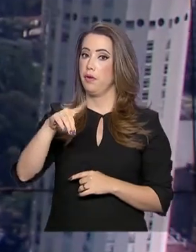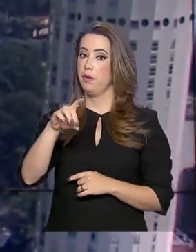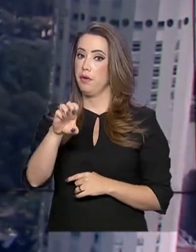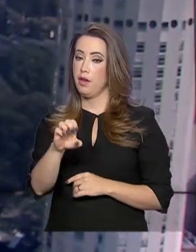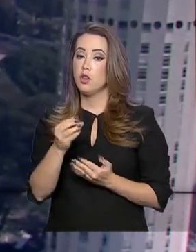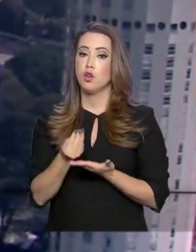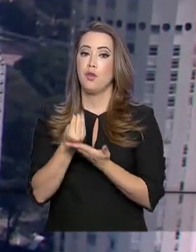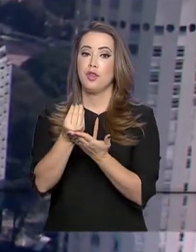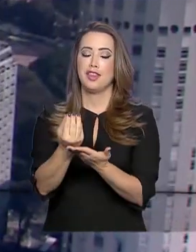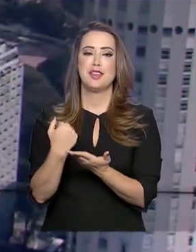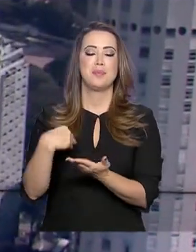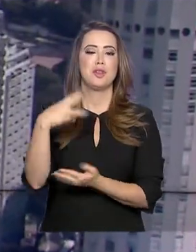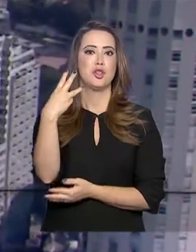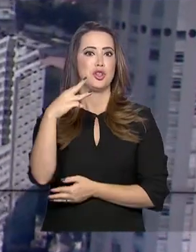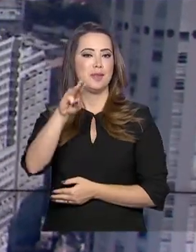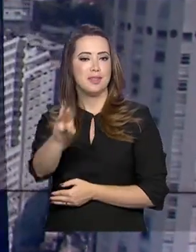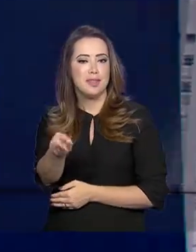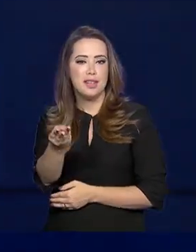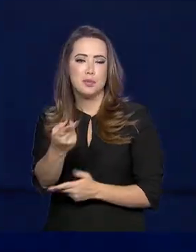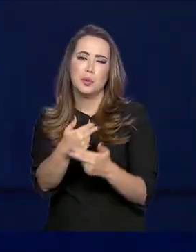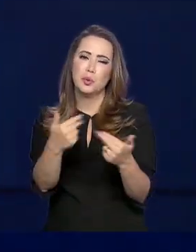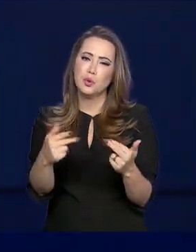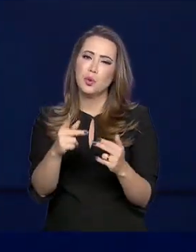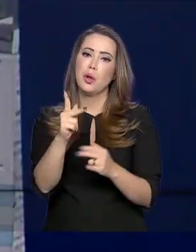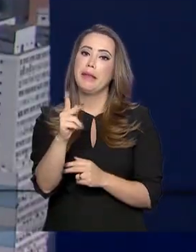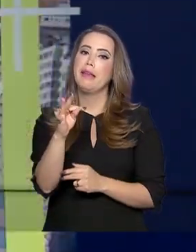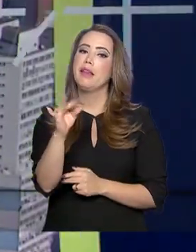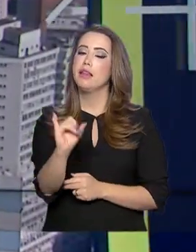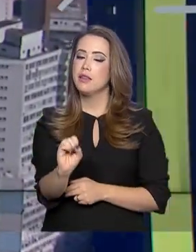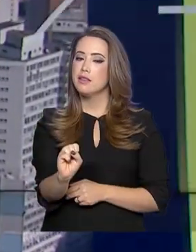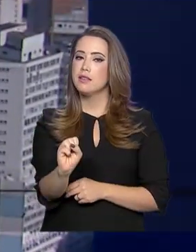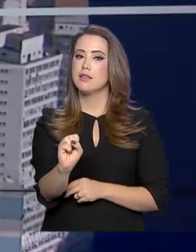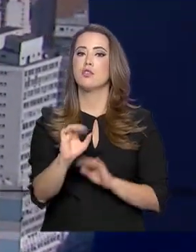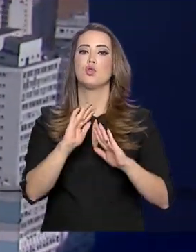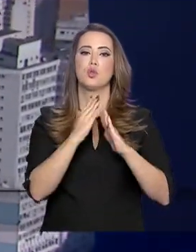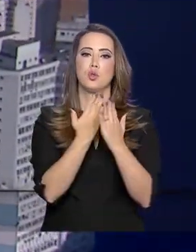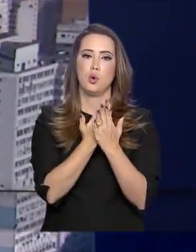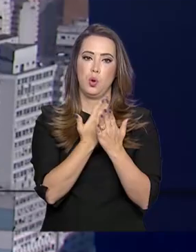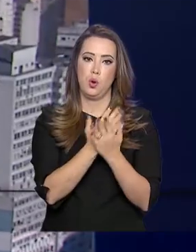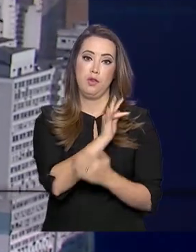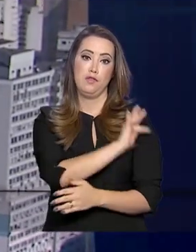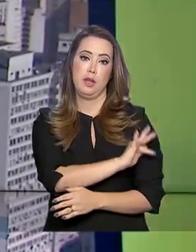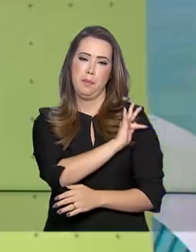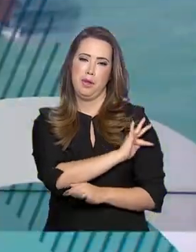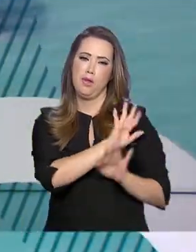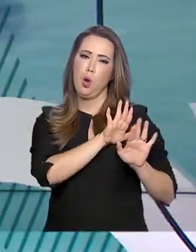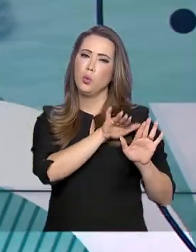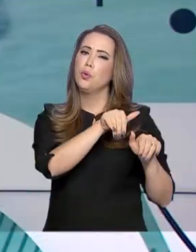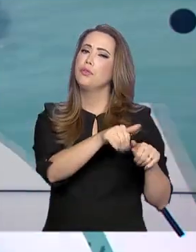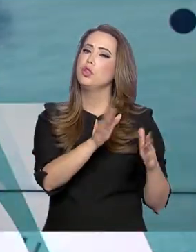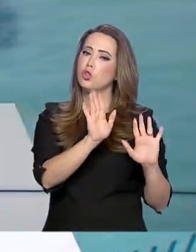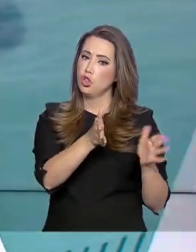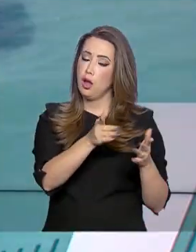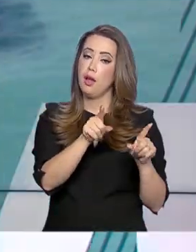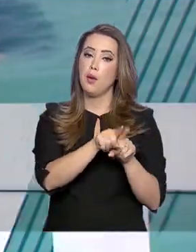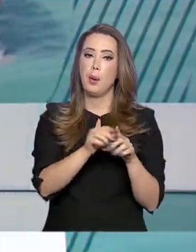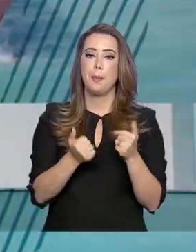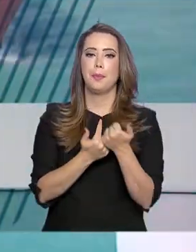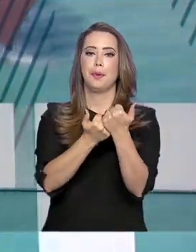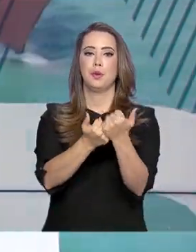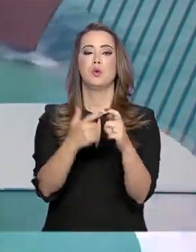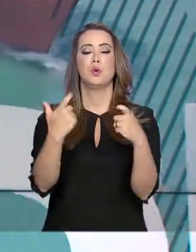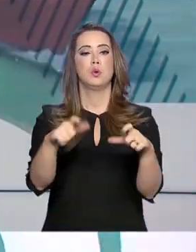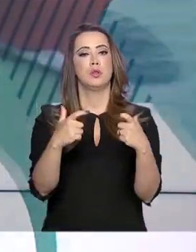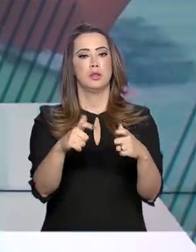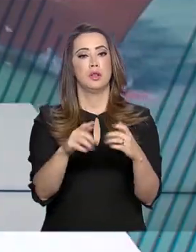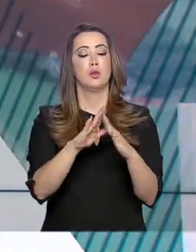mais de 3 milhões de kits escolares para alunos que estão terminando o ensino fundamental. Um apoio para tornar o ambiente de sala de aula